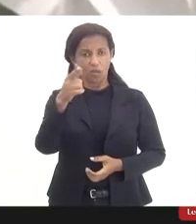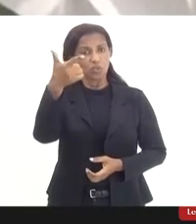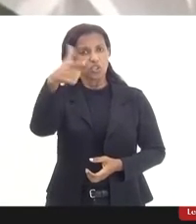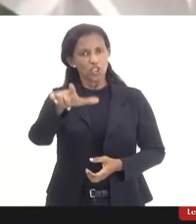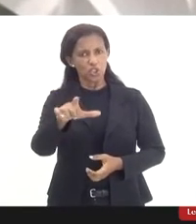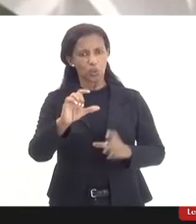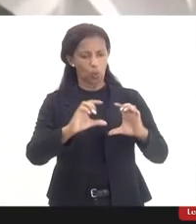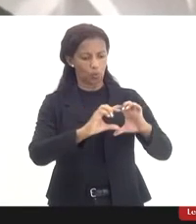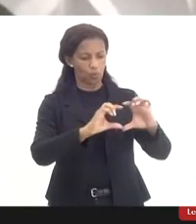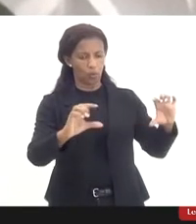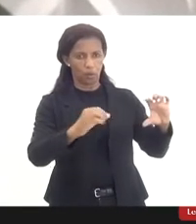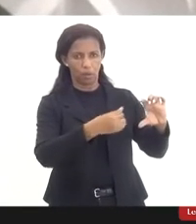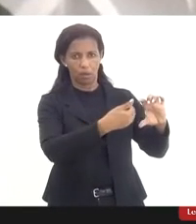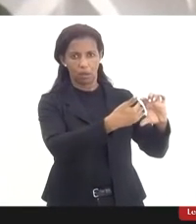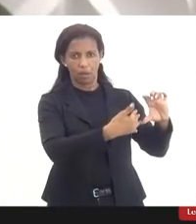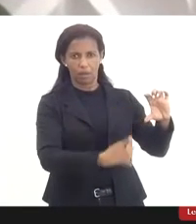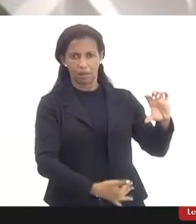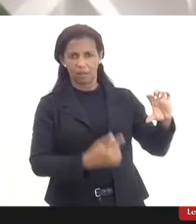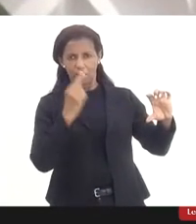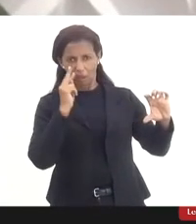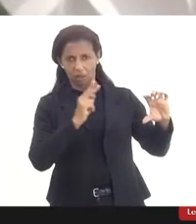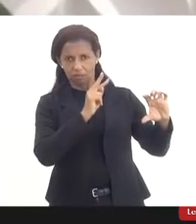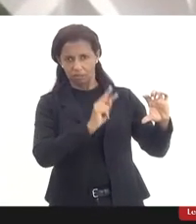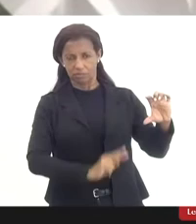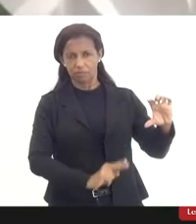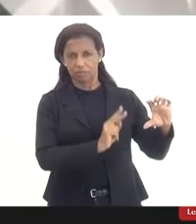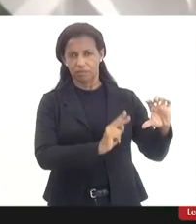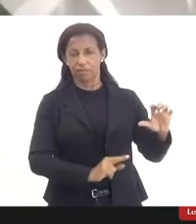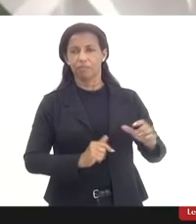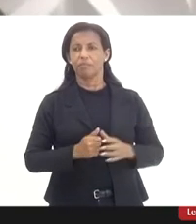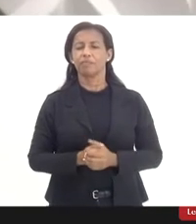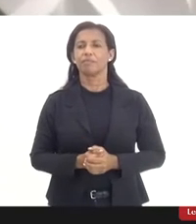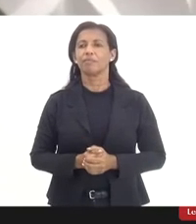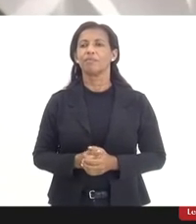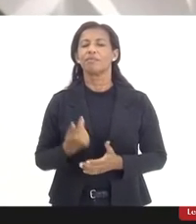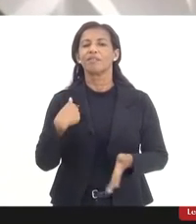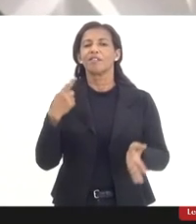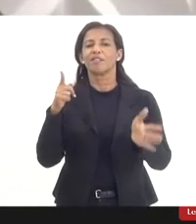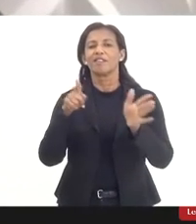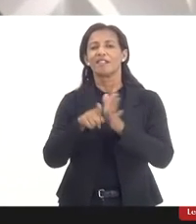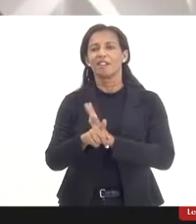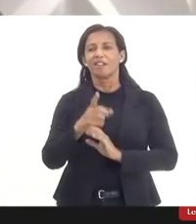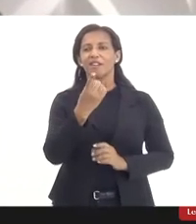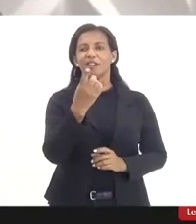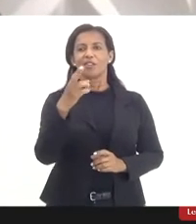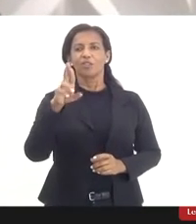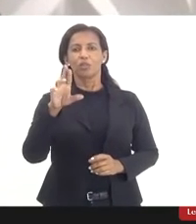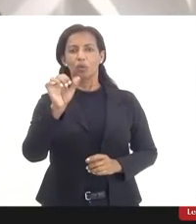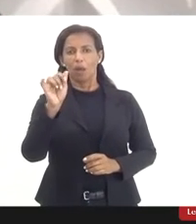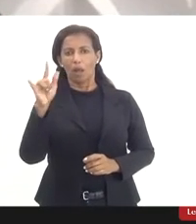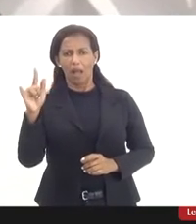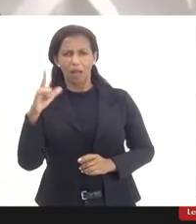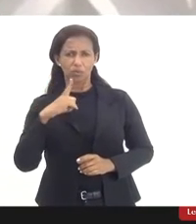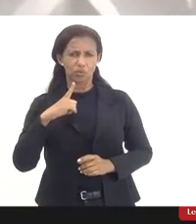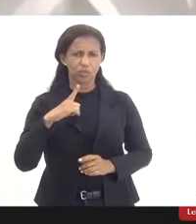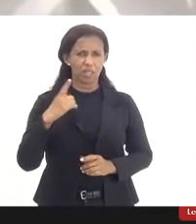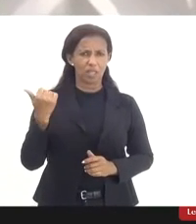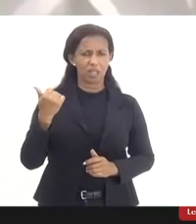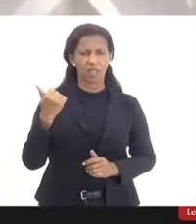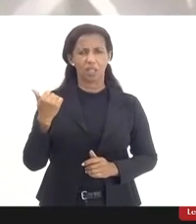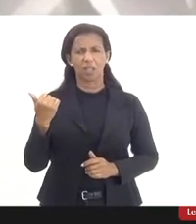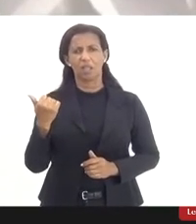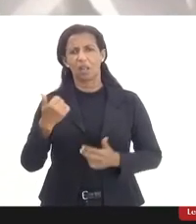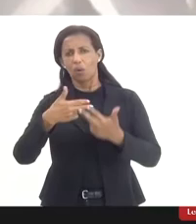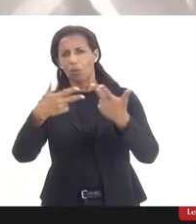enquanto o senhor dá uma olhada, por favor, eu vou indagar o doutor Carlos Eduardo se deseja fazer alguma observação e a